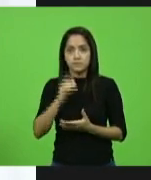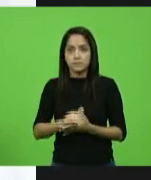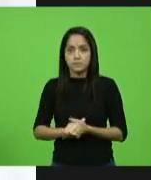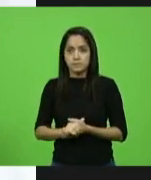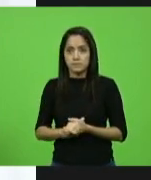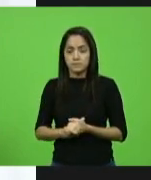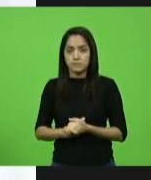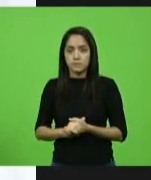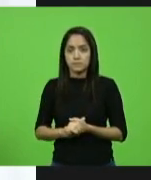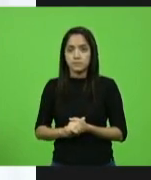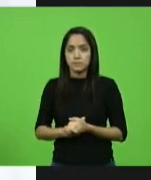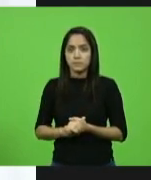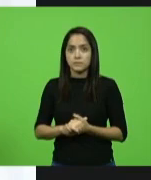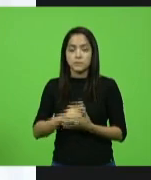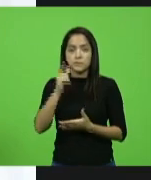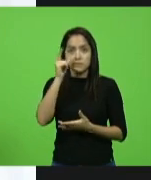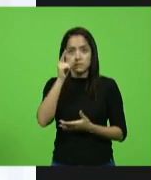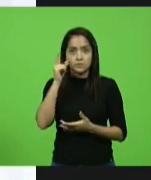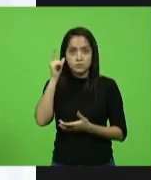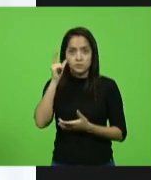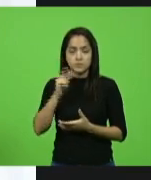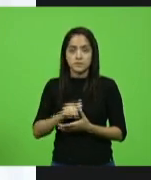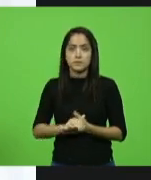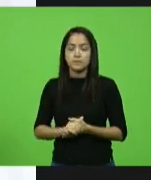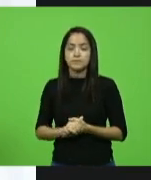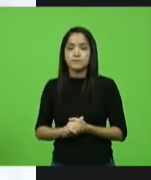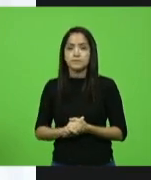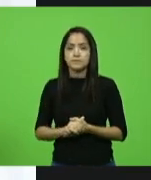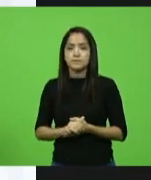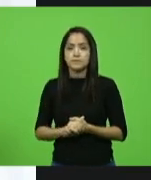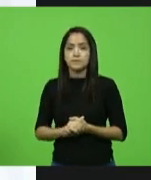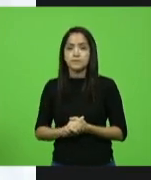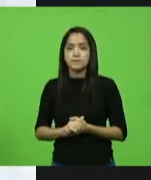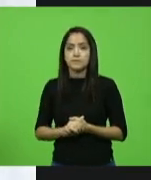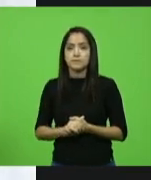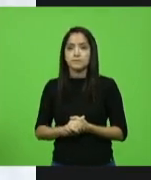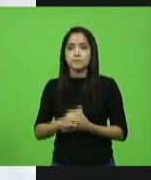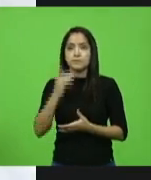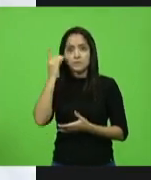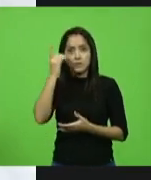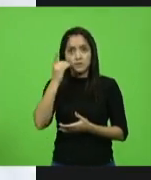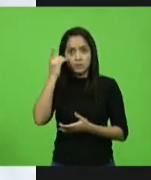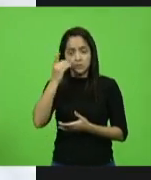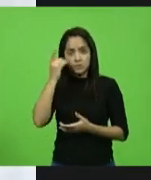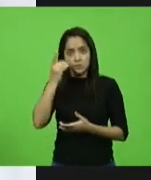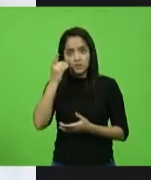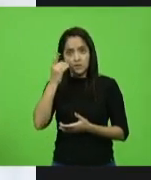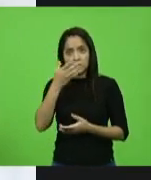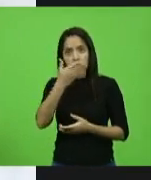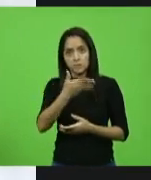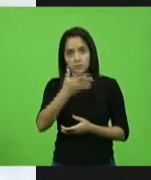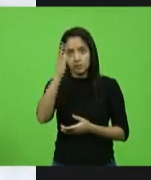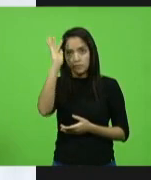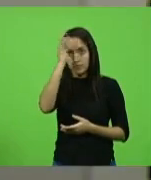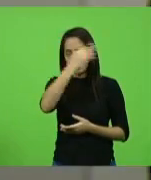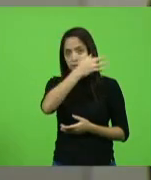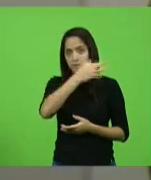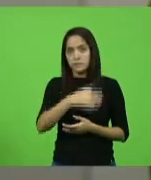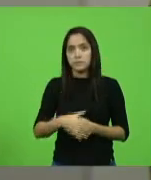Valdir Laércio Schuster e o meu líder deputado Fabiano.